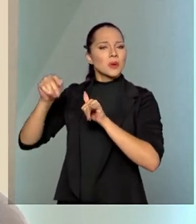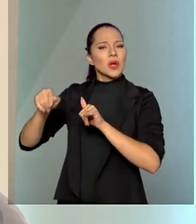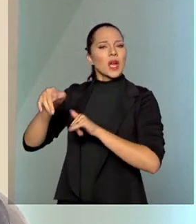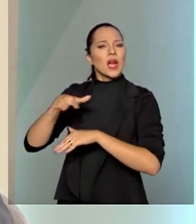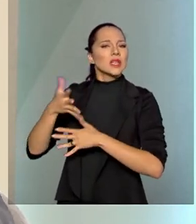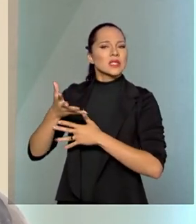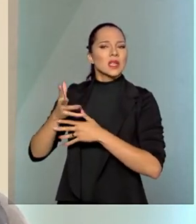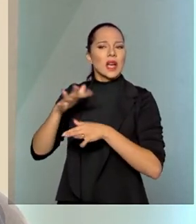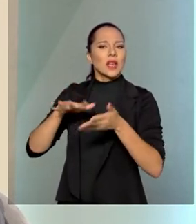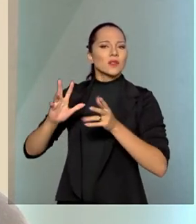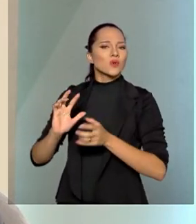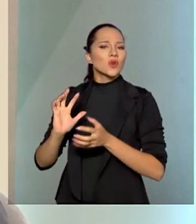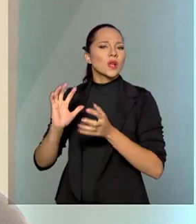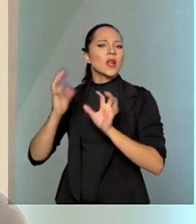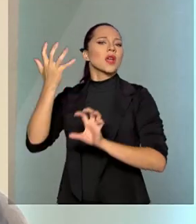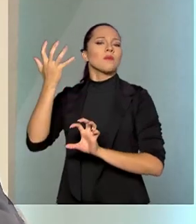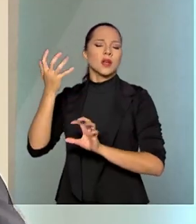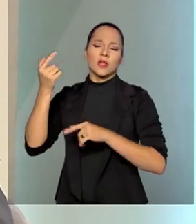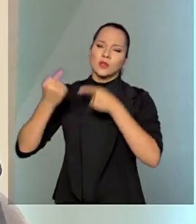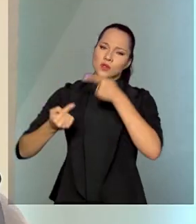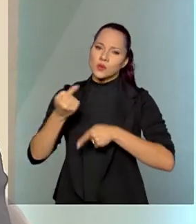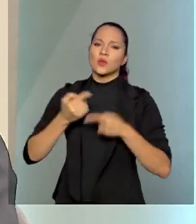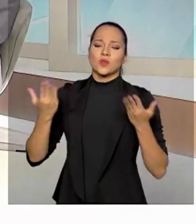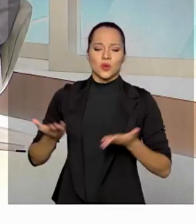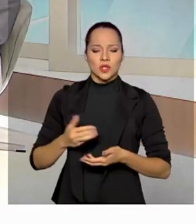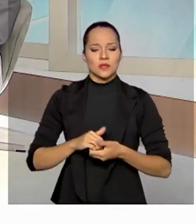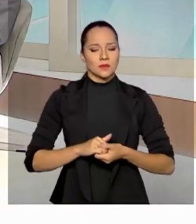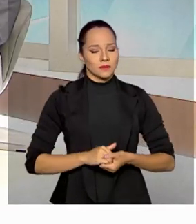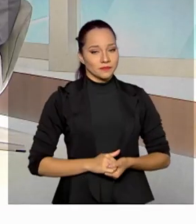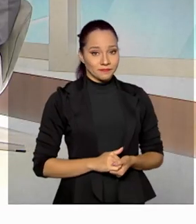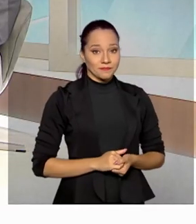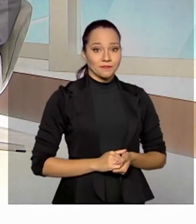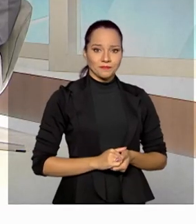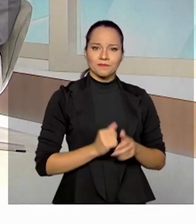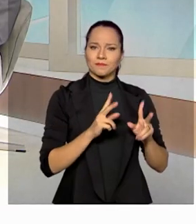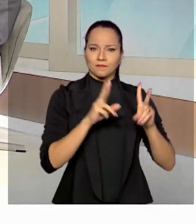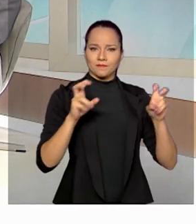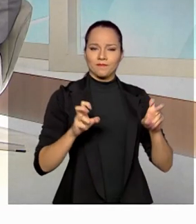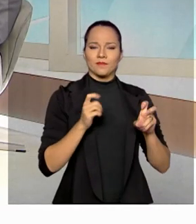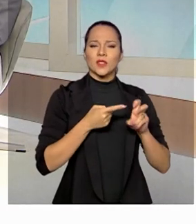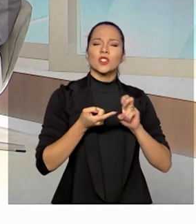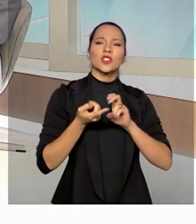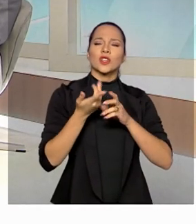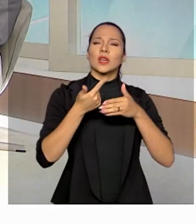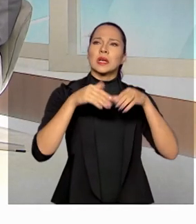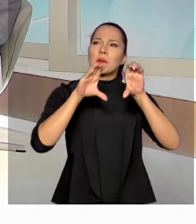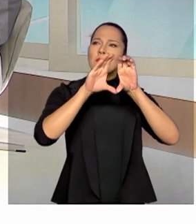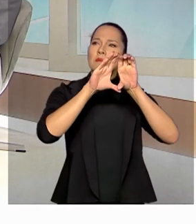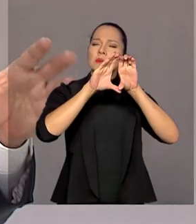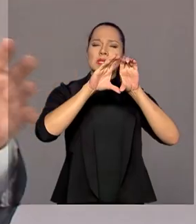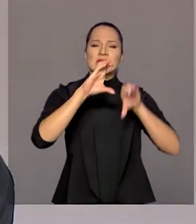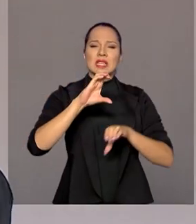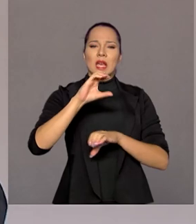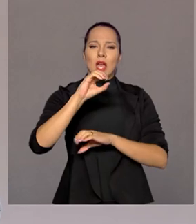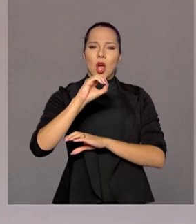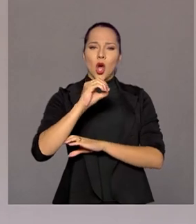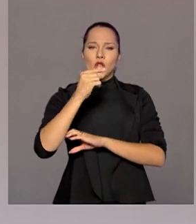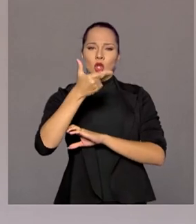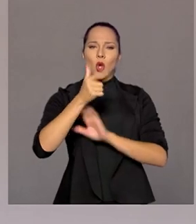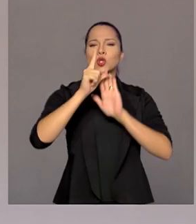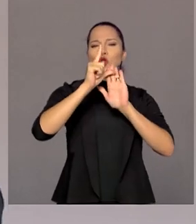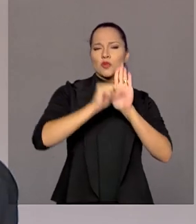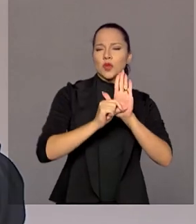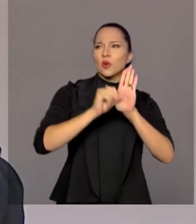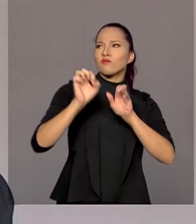questão climática que tanto se discute hoje em dia. Essa questão da descarbonização é uma questão interessante. Alguns países estão mais